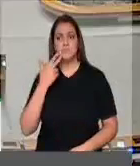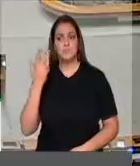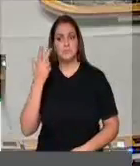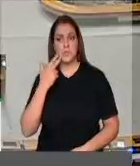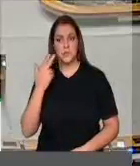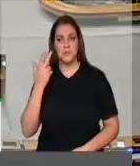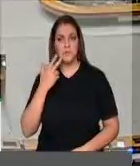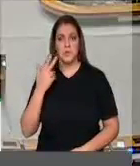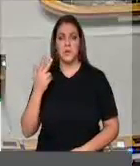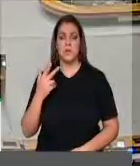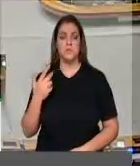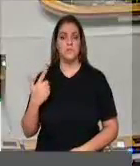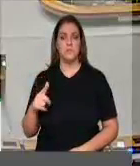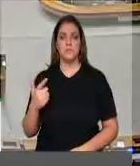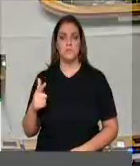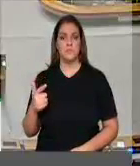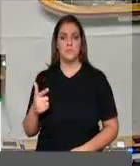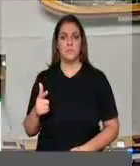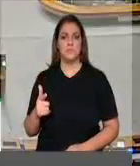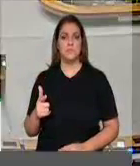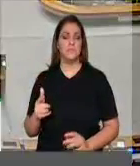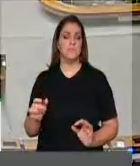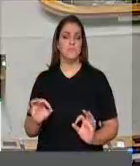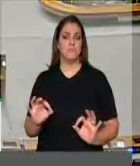Seguimos acompanhando.